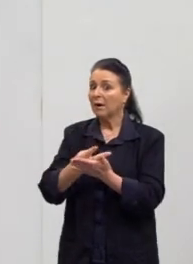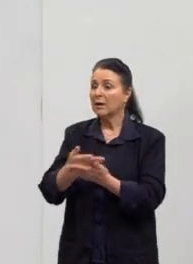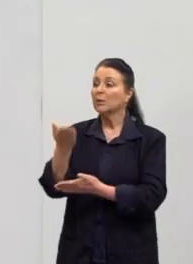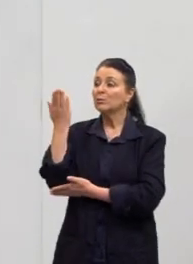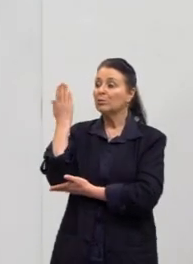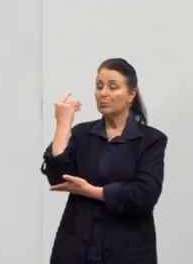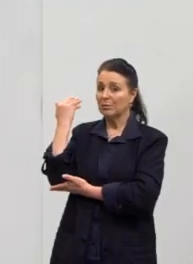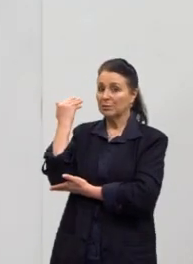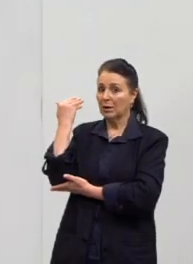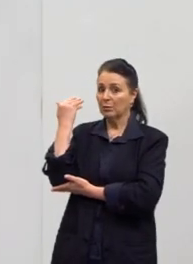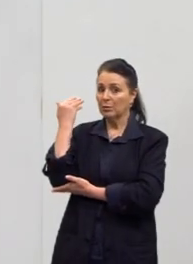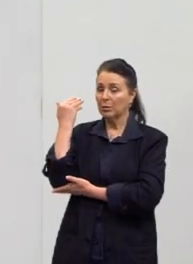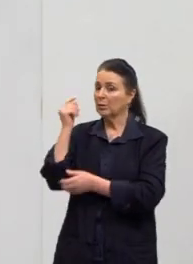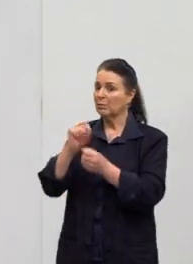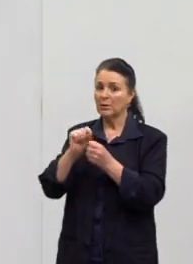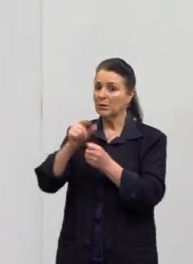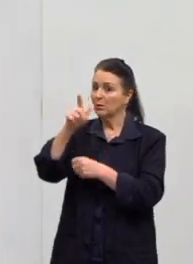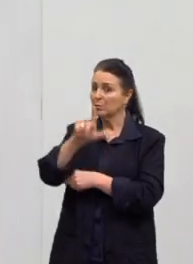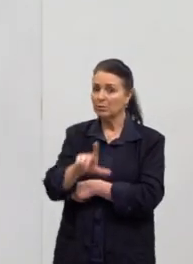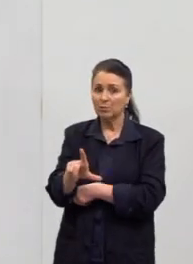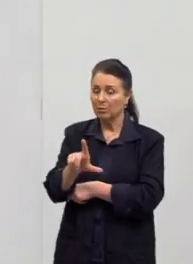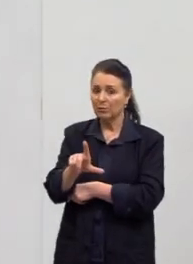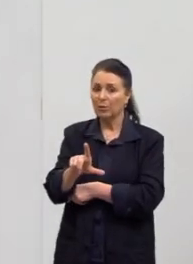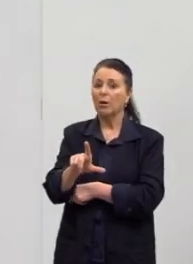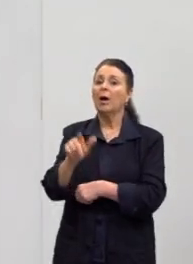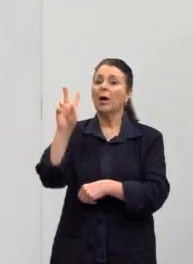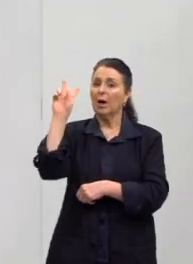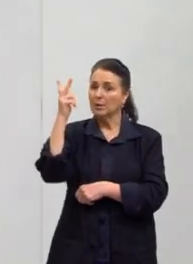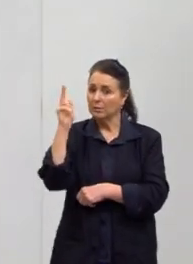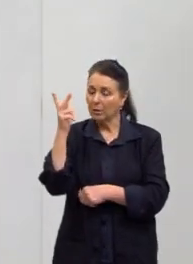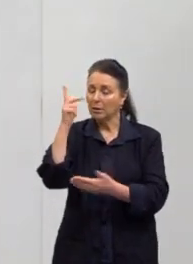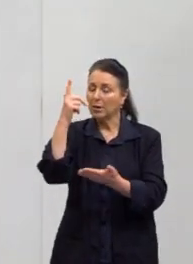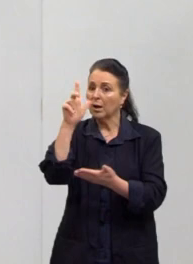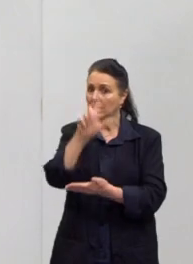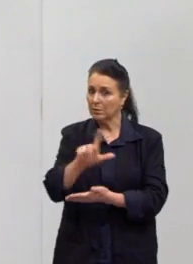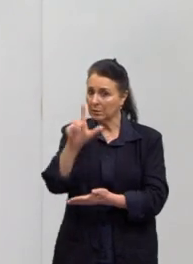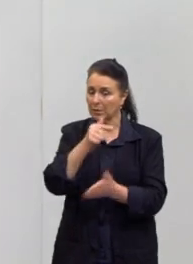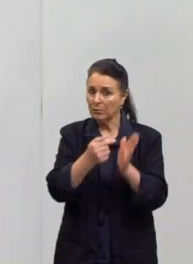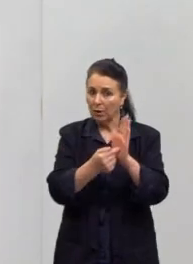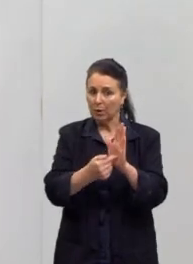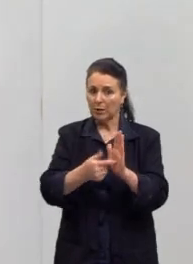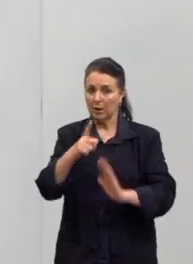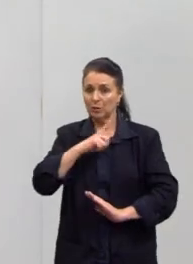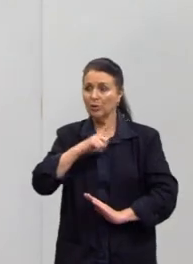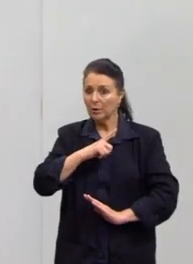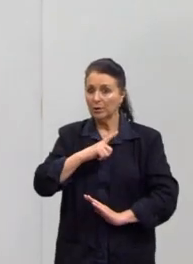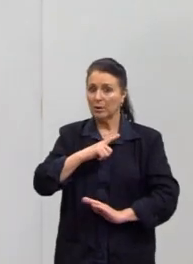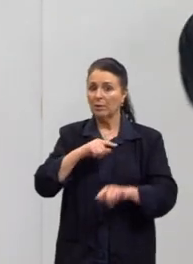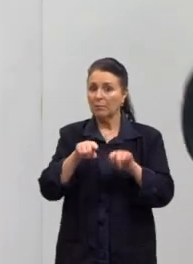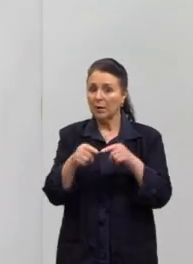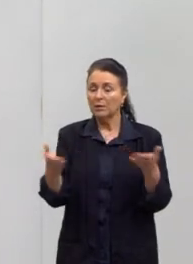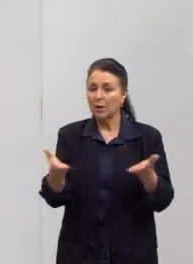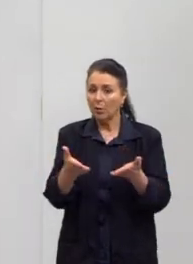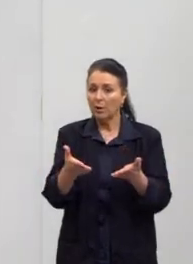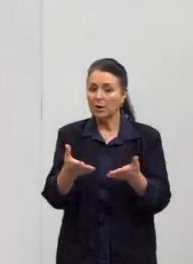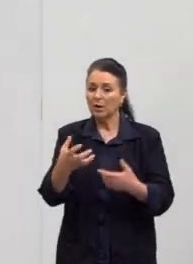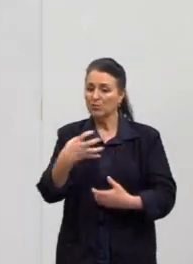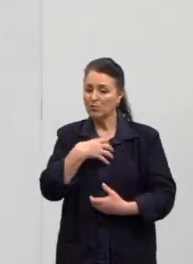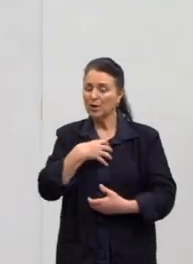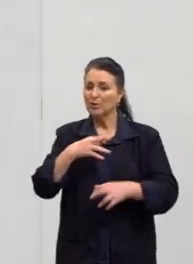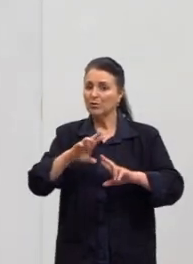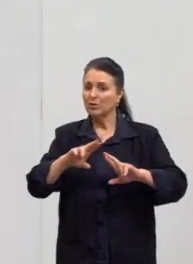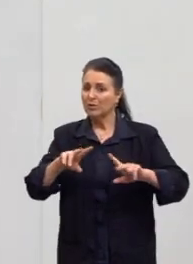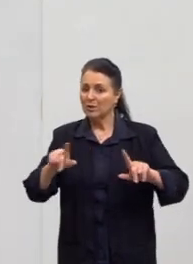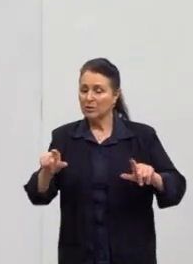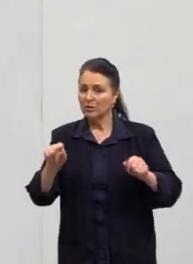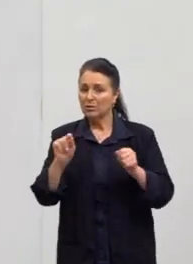-los. Eu acho que a história, ela também vem para isso. A literatura, ela está aqui também para mostrar. Ó, existiu isso. Mas temos outro jeito de fazer. Um